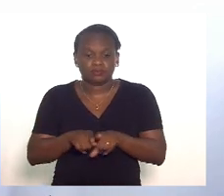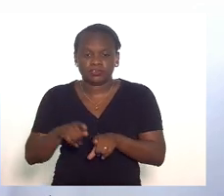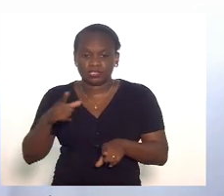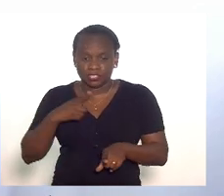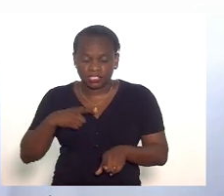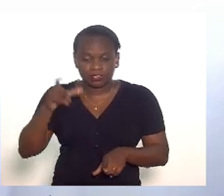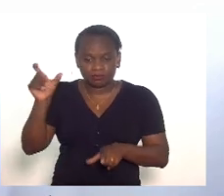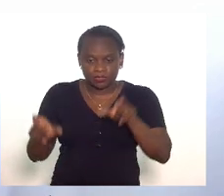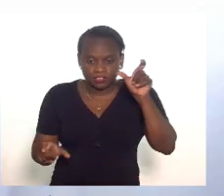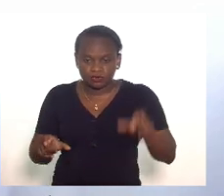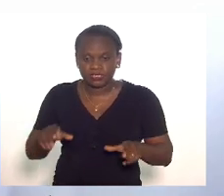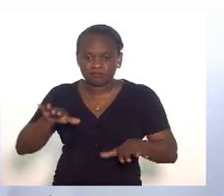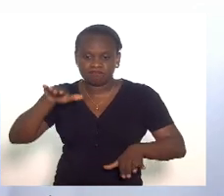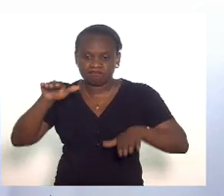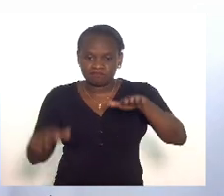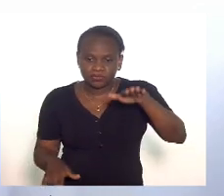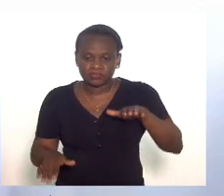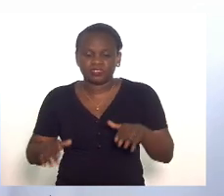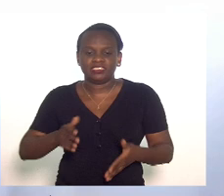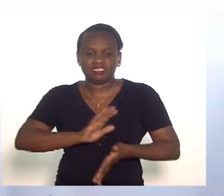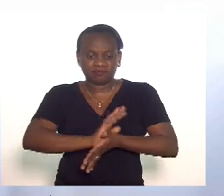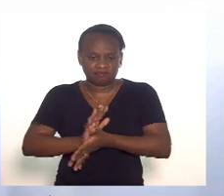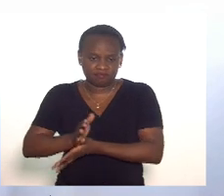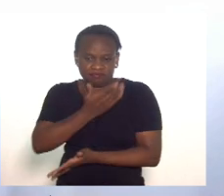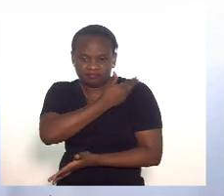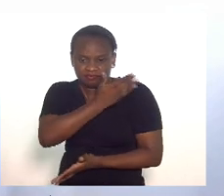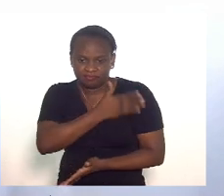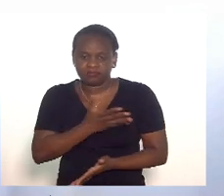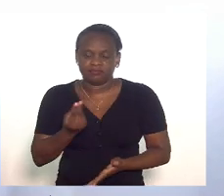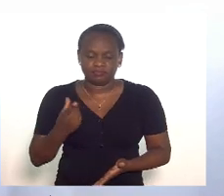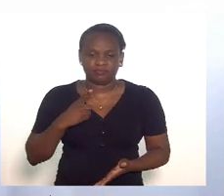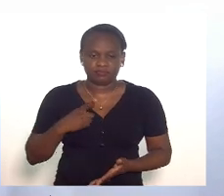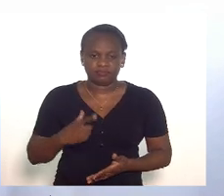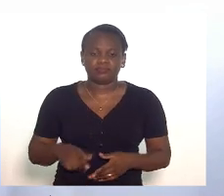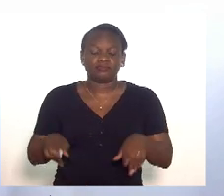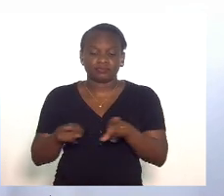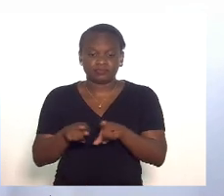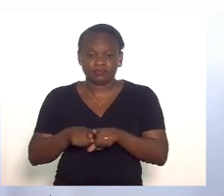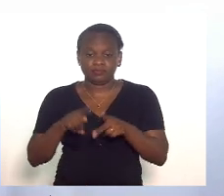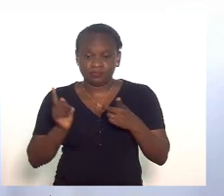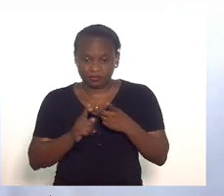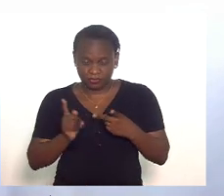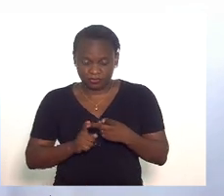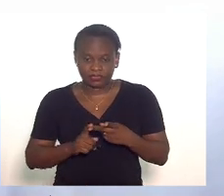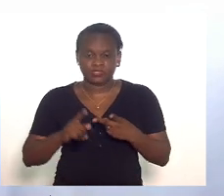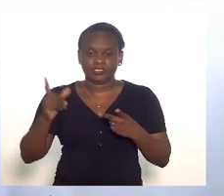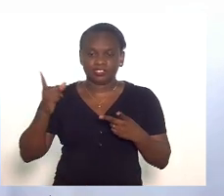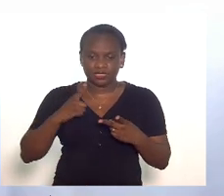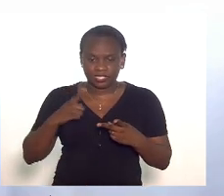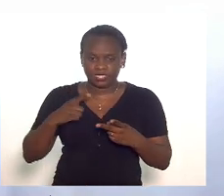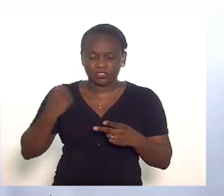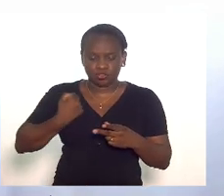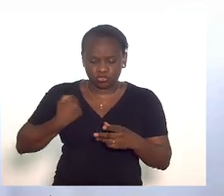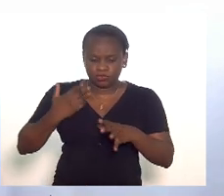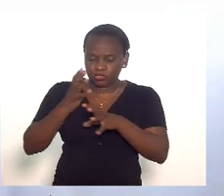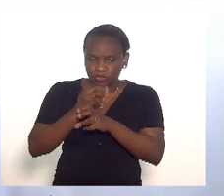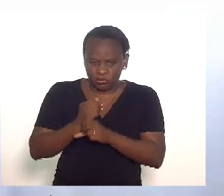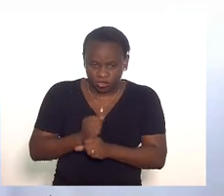perfil da desigualdade da intolerância e do preconceito e segundo apesar desses indicadores